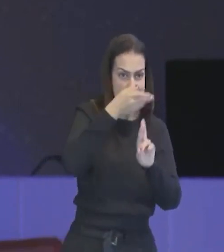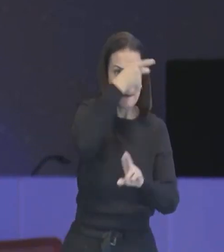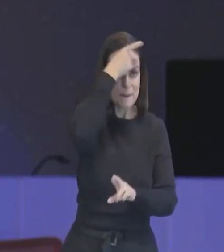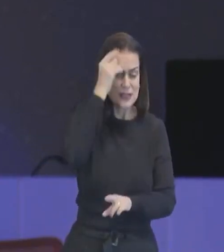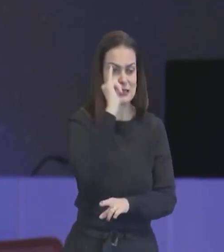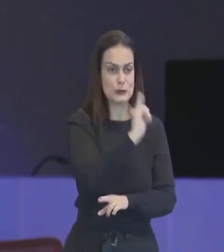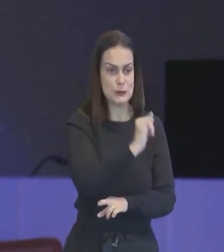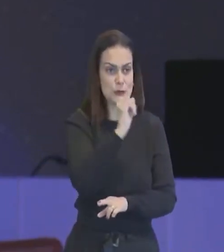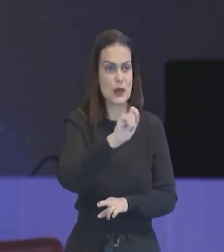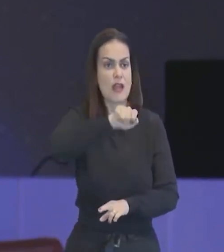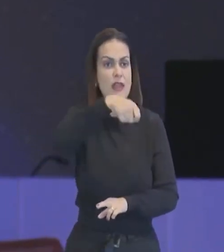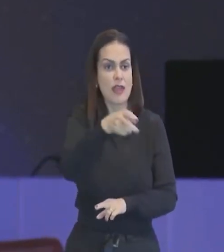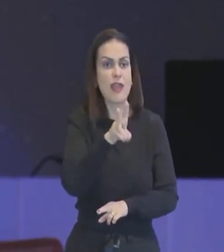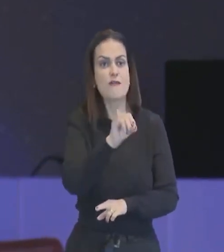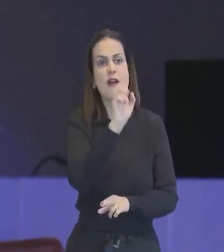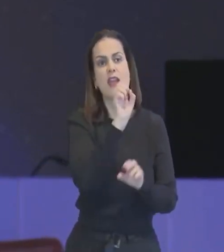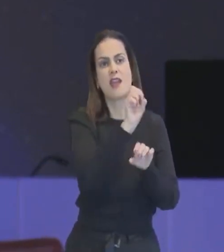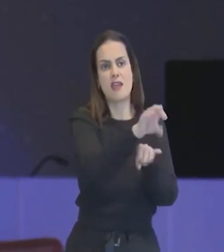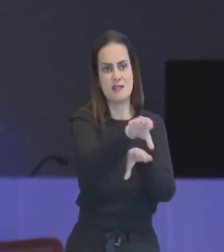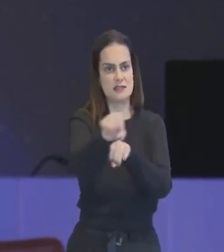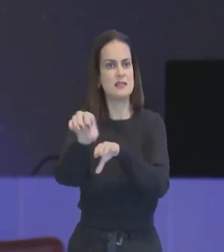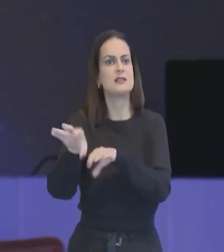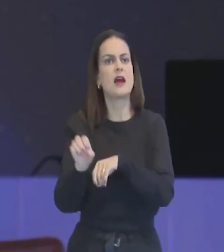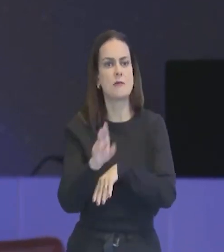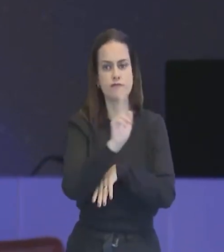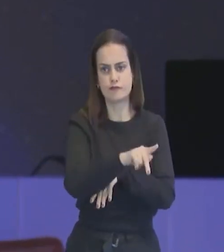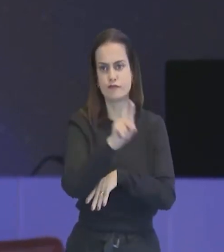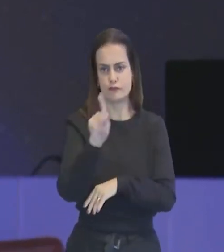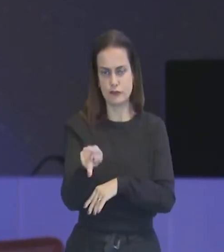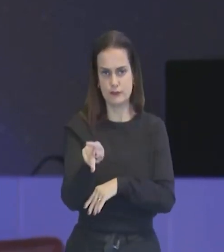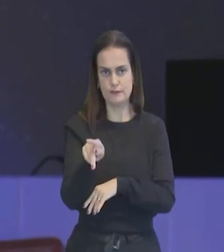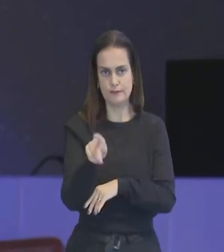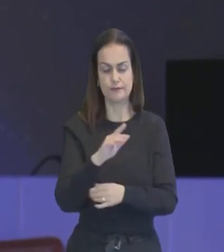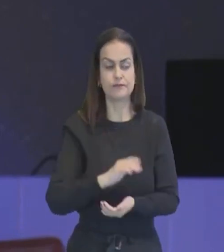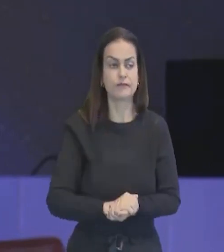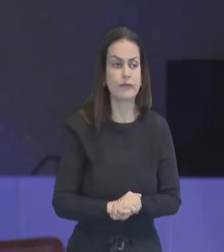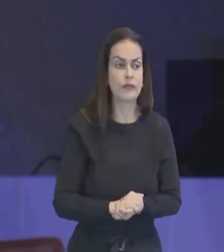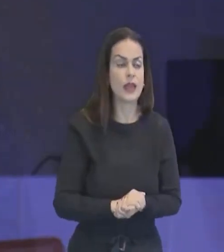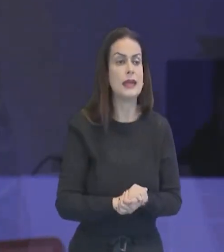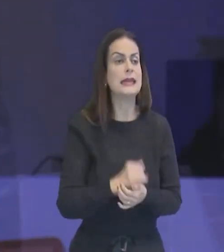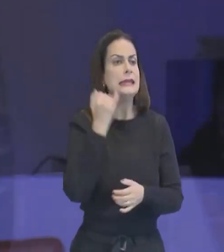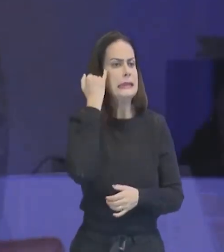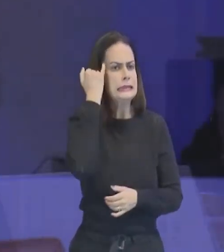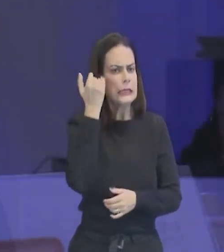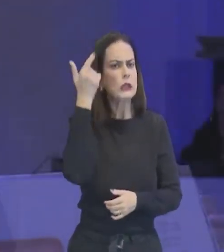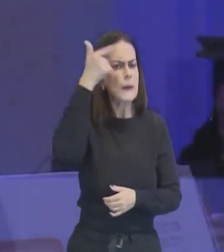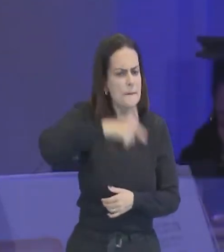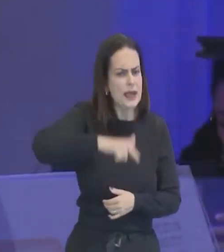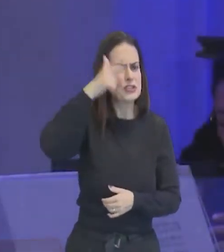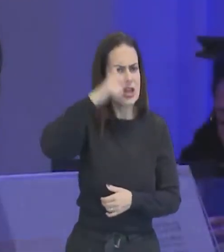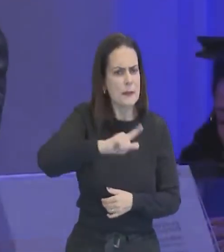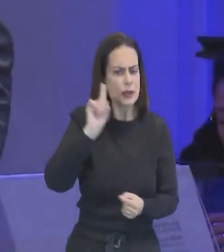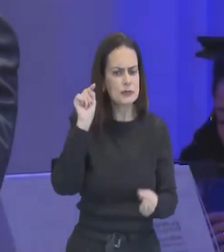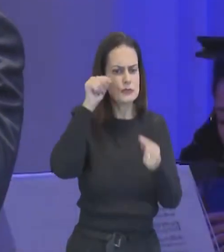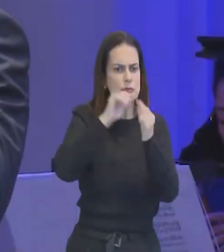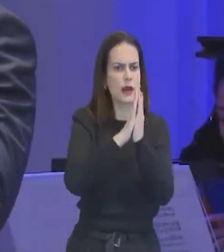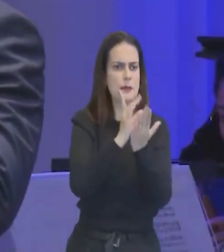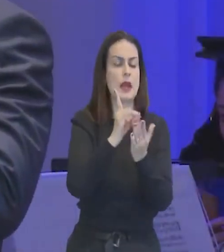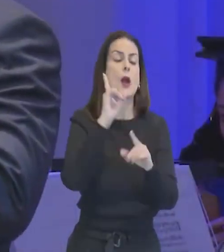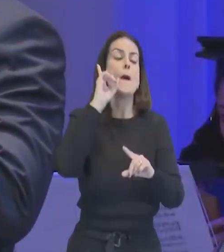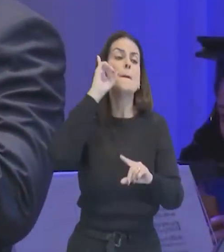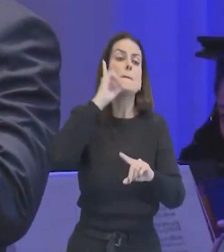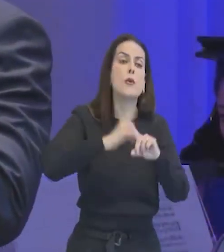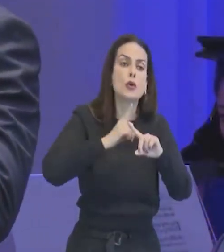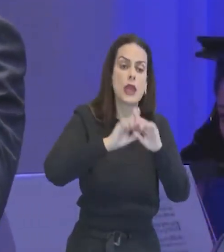aos mestres, aqueles que ensinam. E é um tema muito recorrente na palavra de Deus, porque toda a Bíblia, ela é